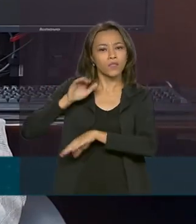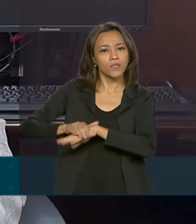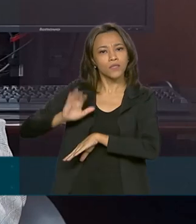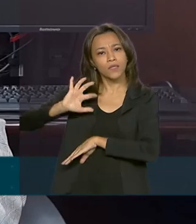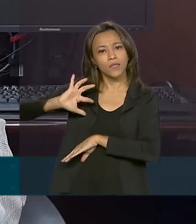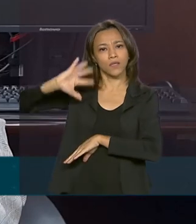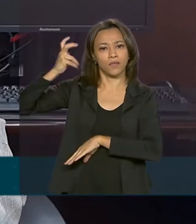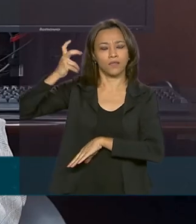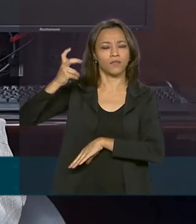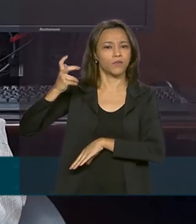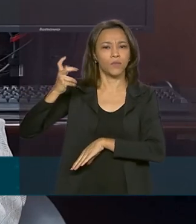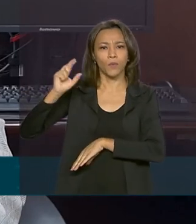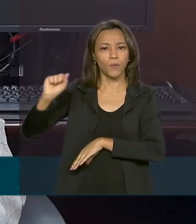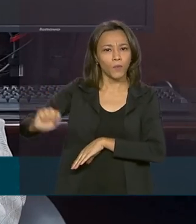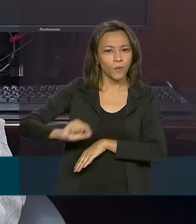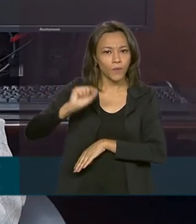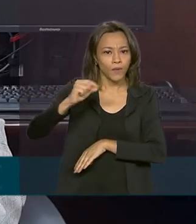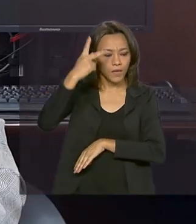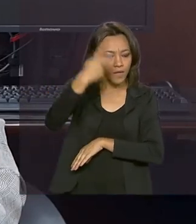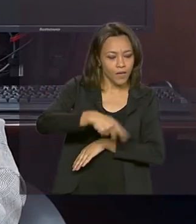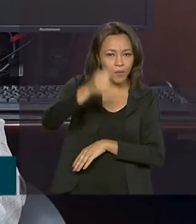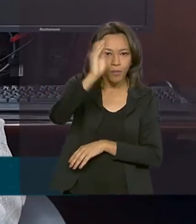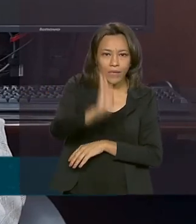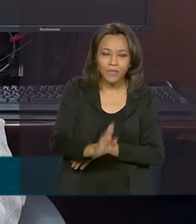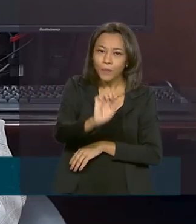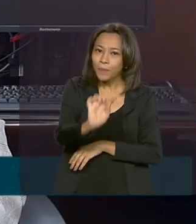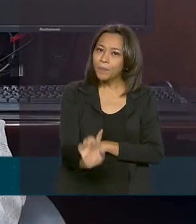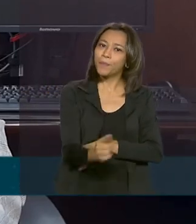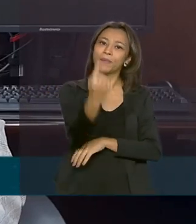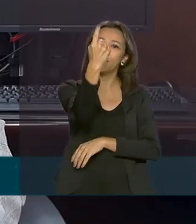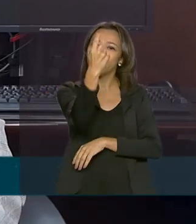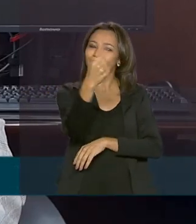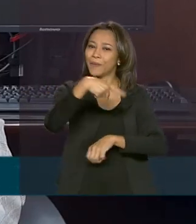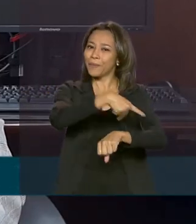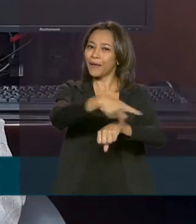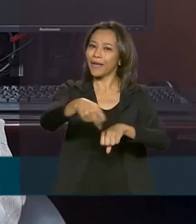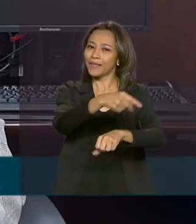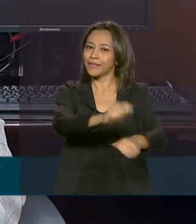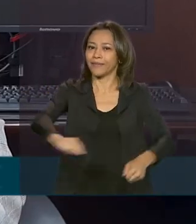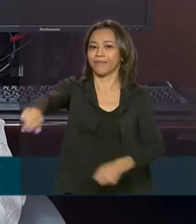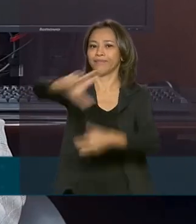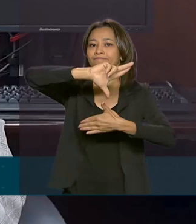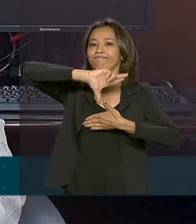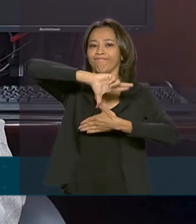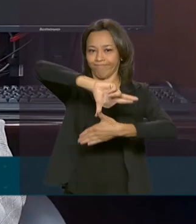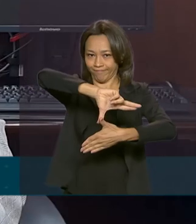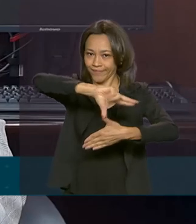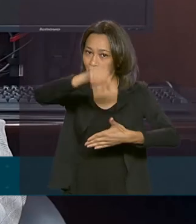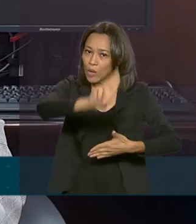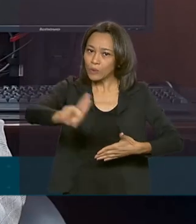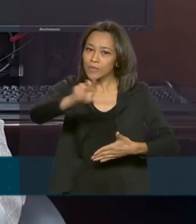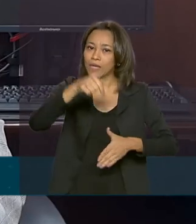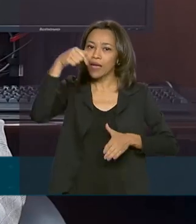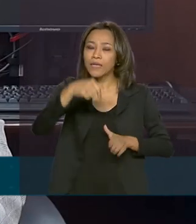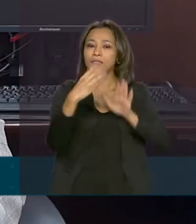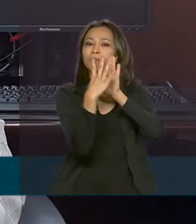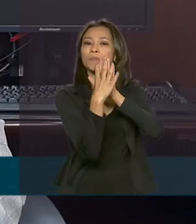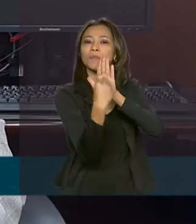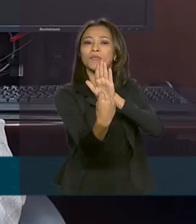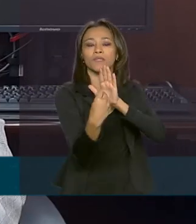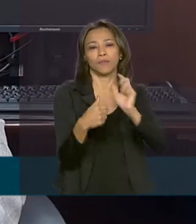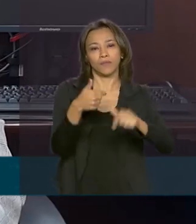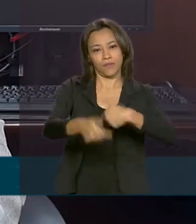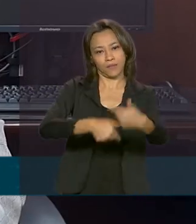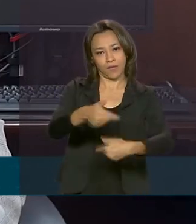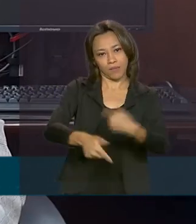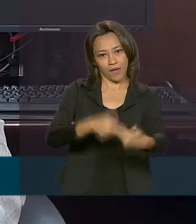converter ao Brasil o primeiro país da América Latina a implementar o modelo de trabalho do